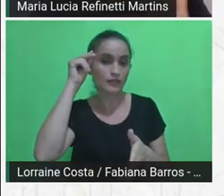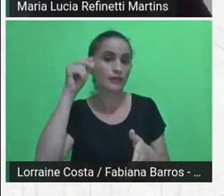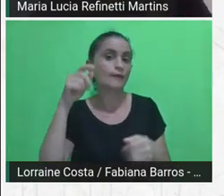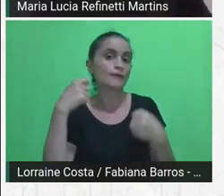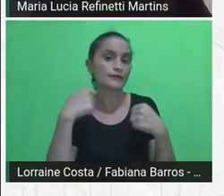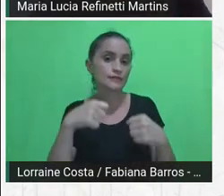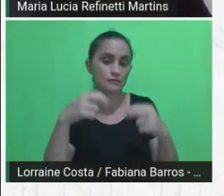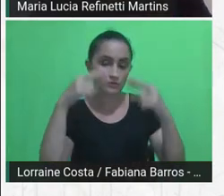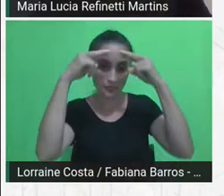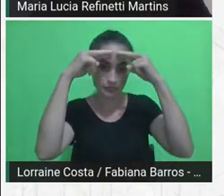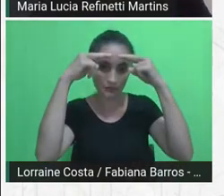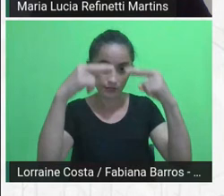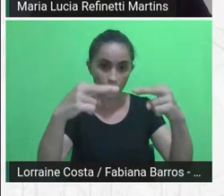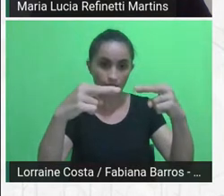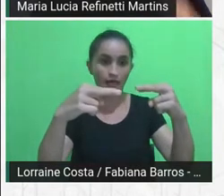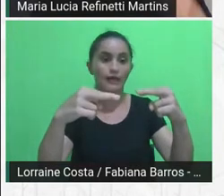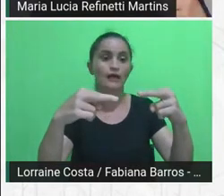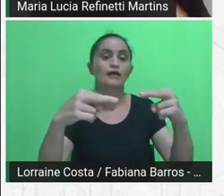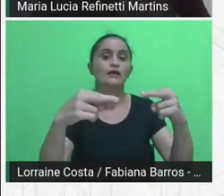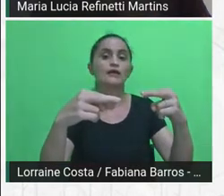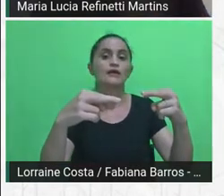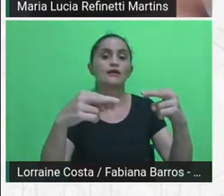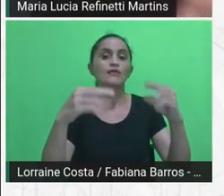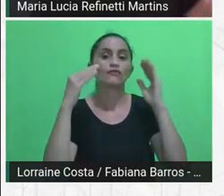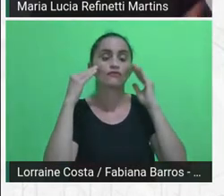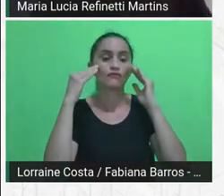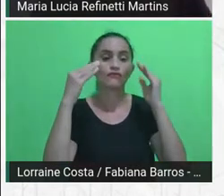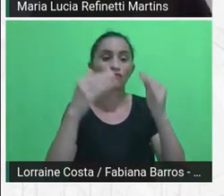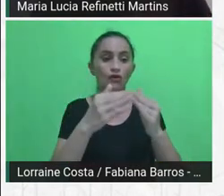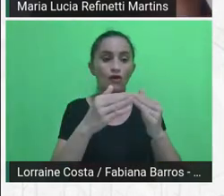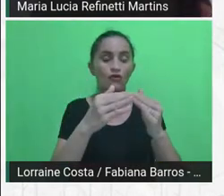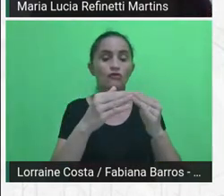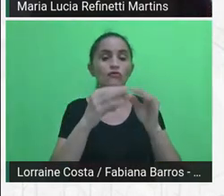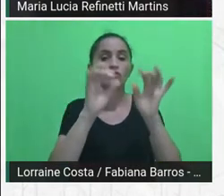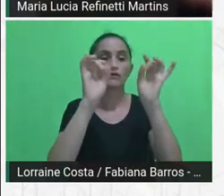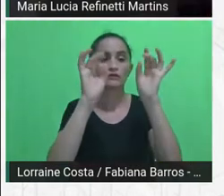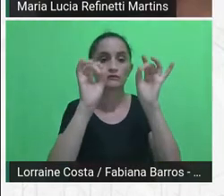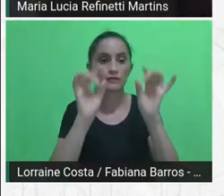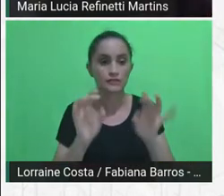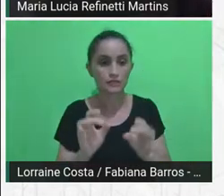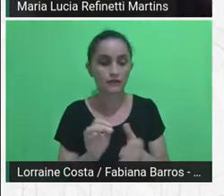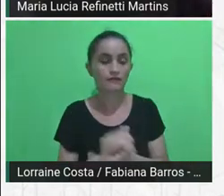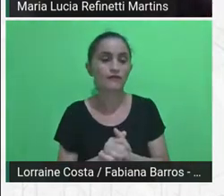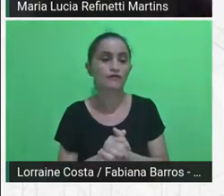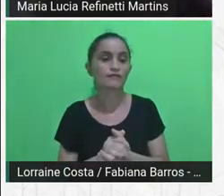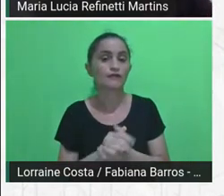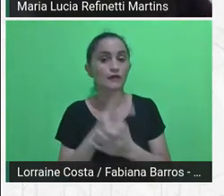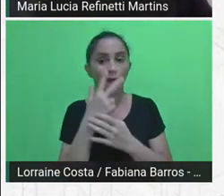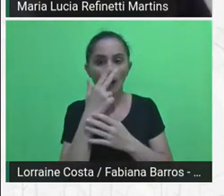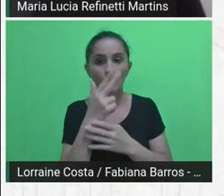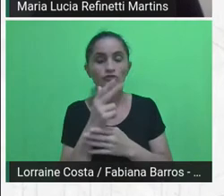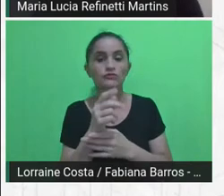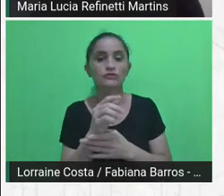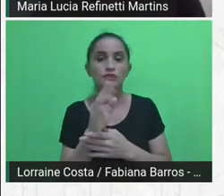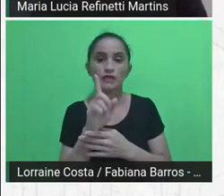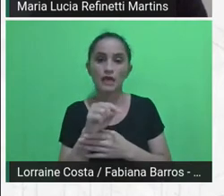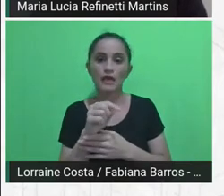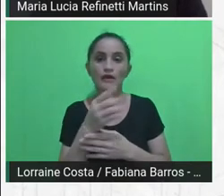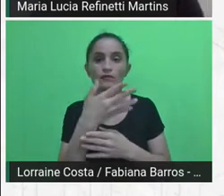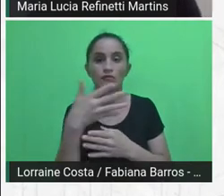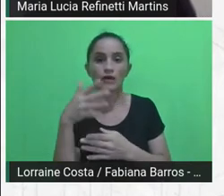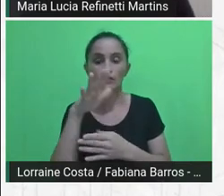suas especificidades e com os seus problemas. Então, acho que esse é o quadro, pode passar rapidamente algumas